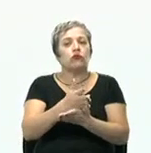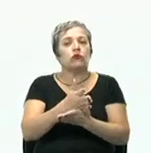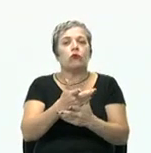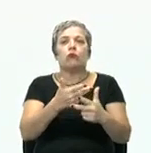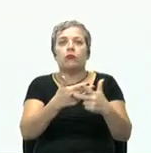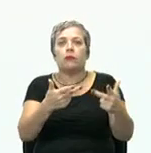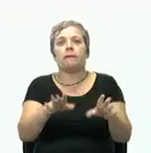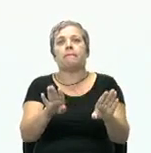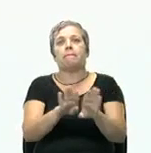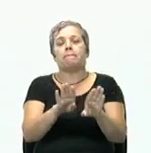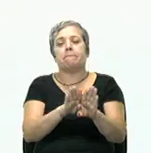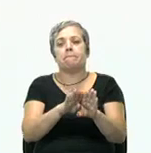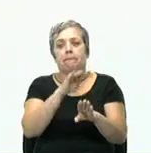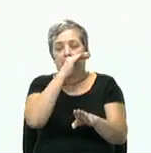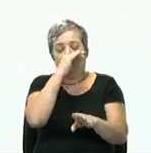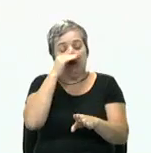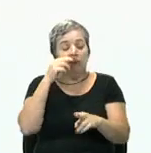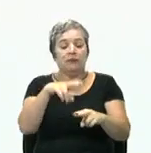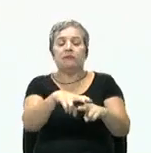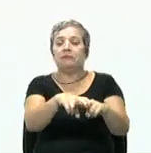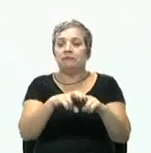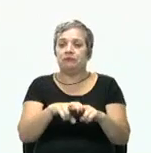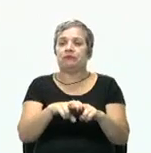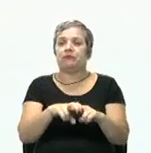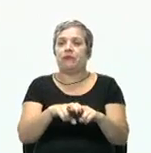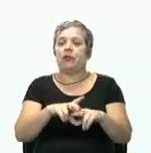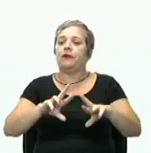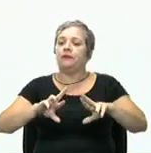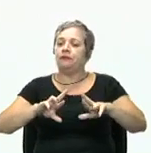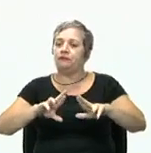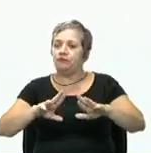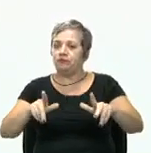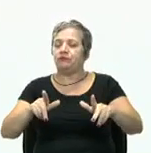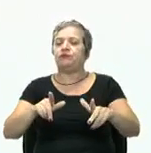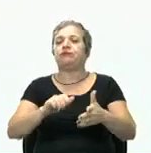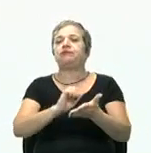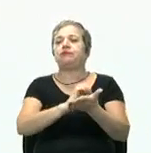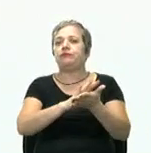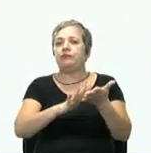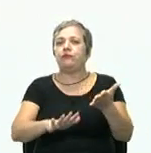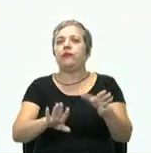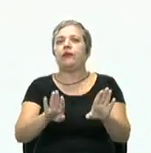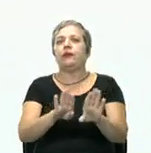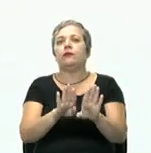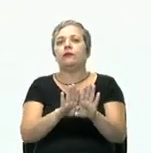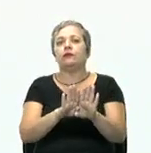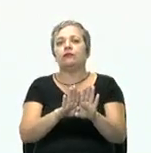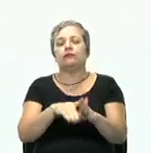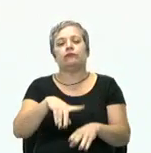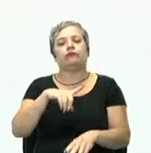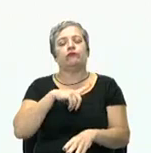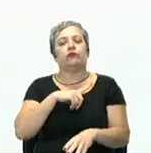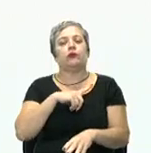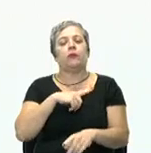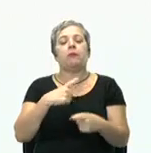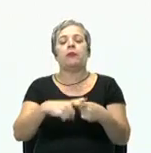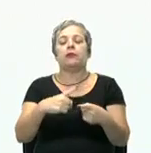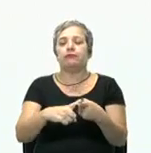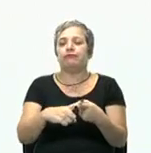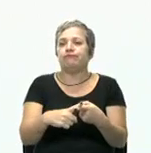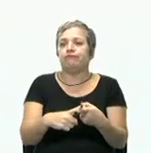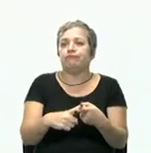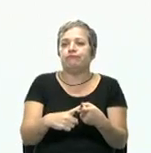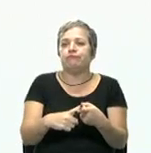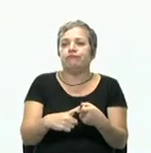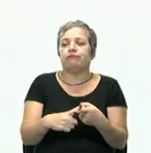questão, as causas das disfunções da burocracia e vão residir no fato que a burocracia não